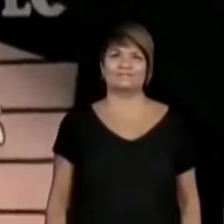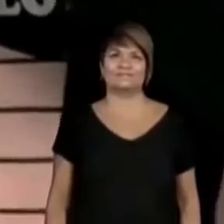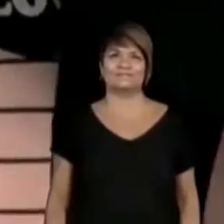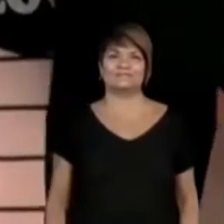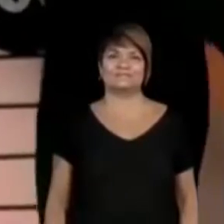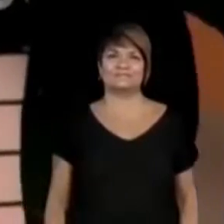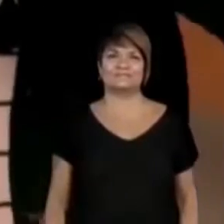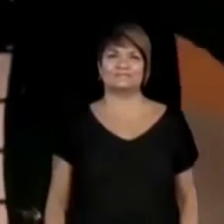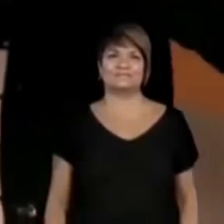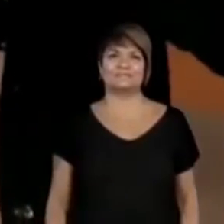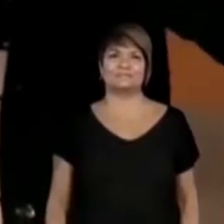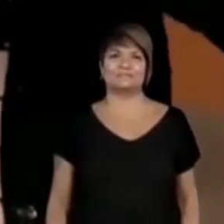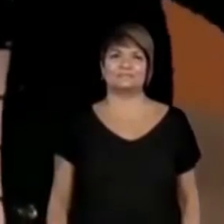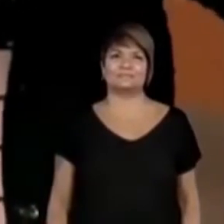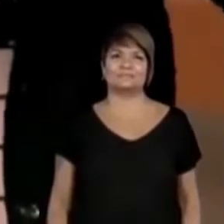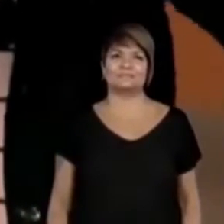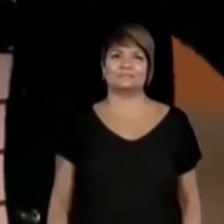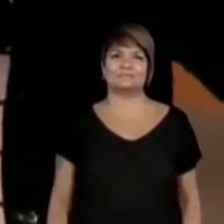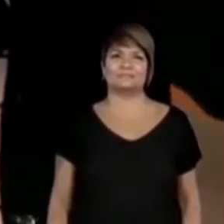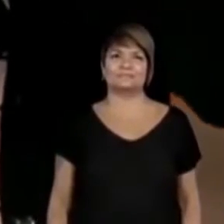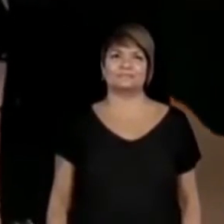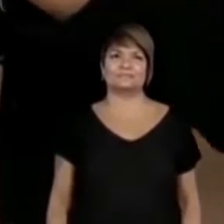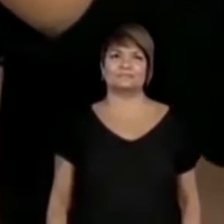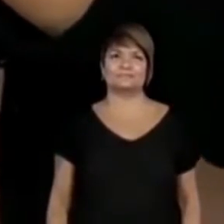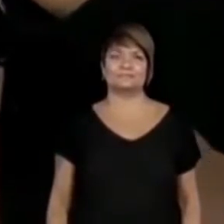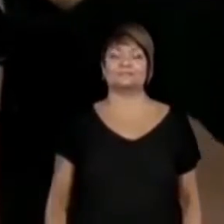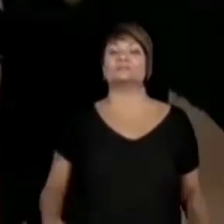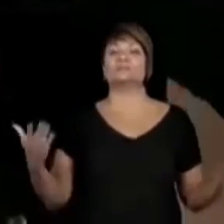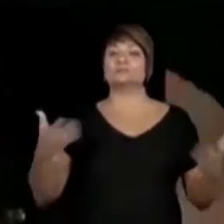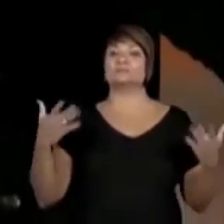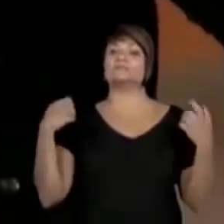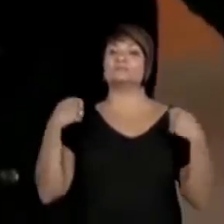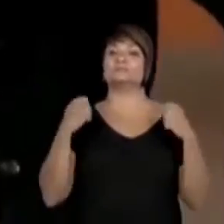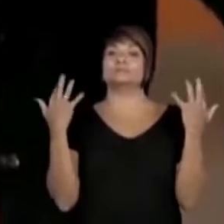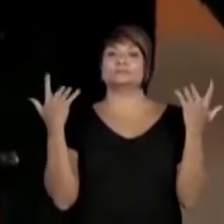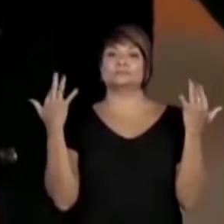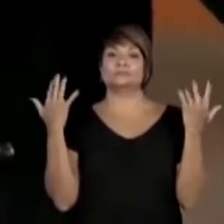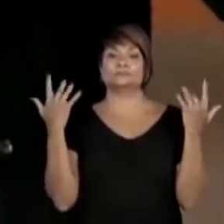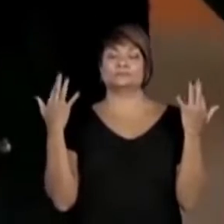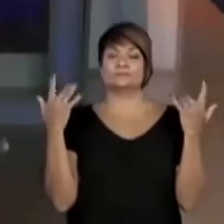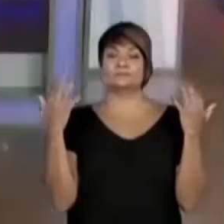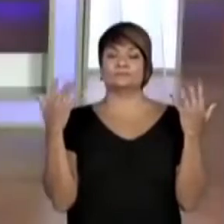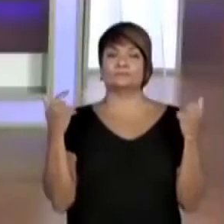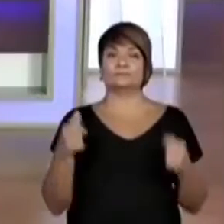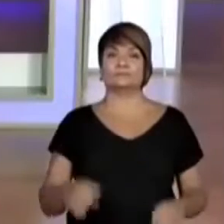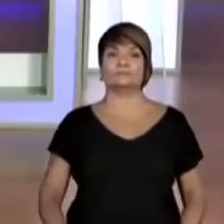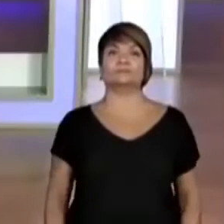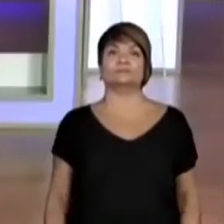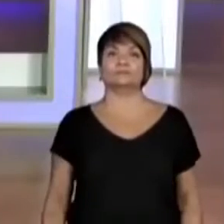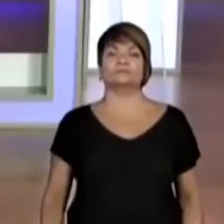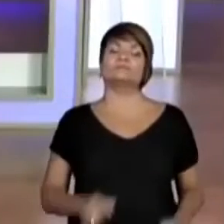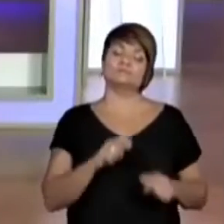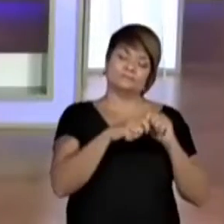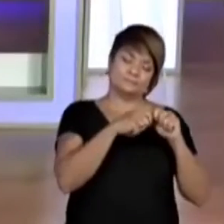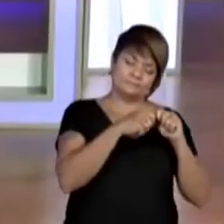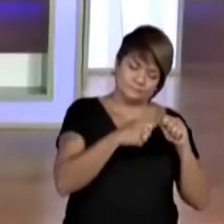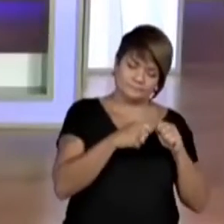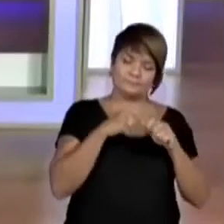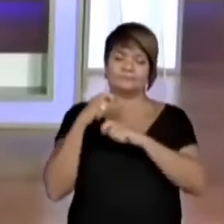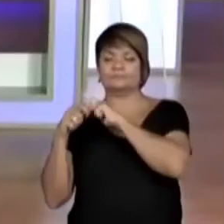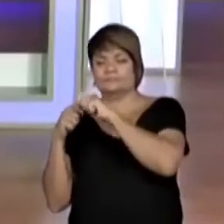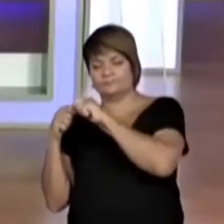os pés. Olha lá. E agora eu preciso fazer as mãos, né, professor? As mãos vão ser o quê? Vão ser os nozinhos